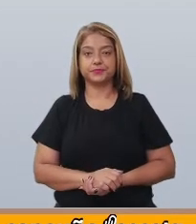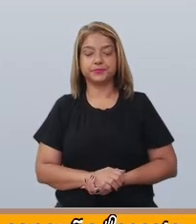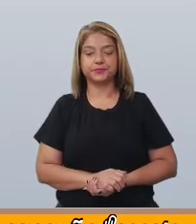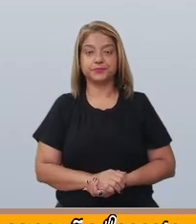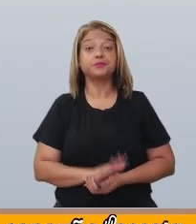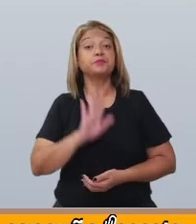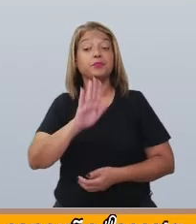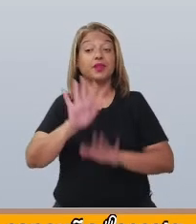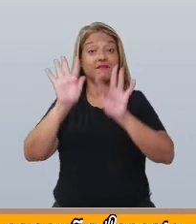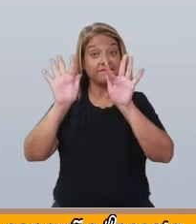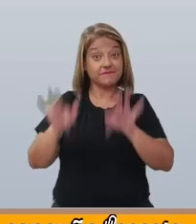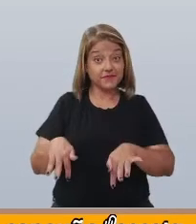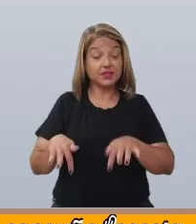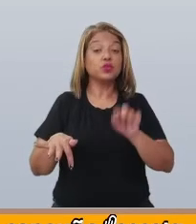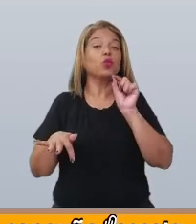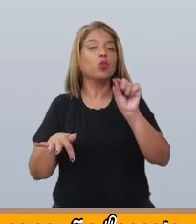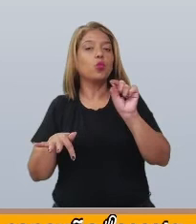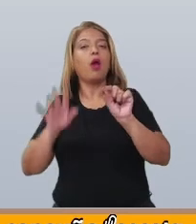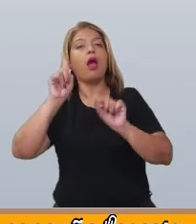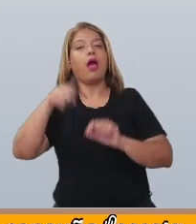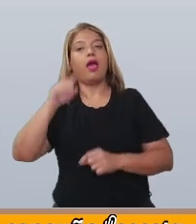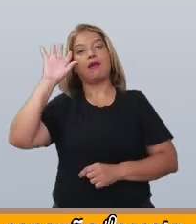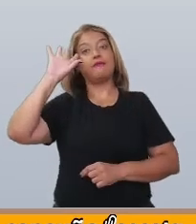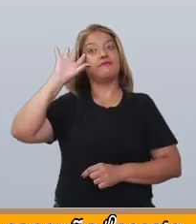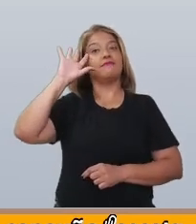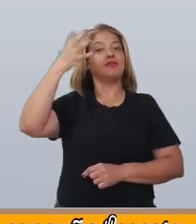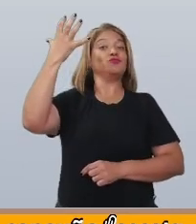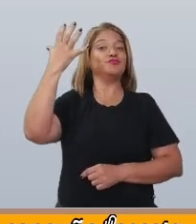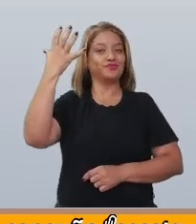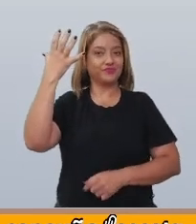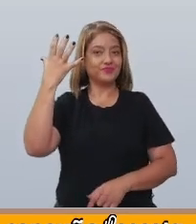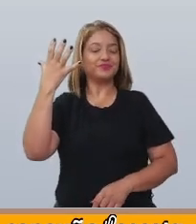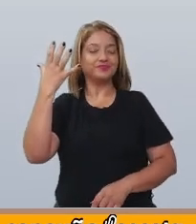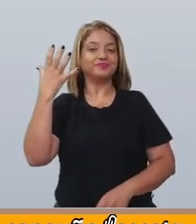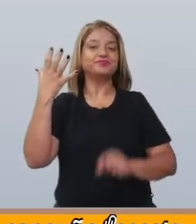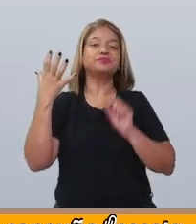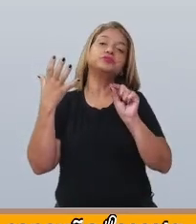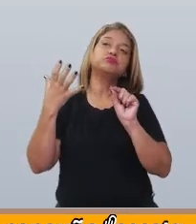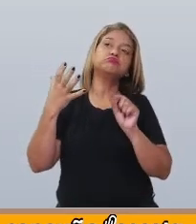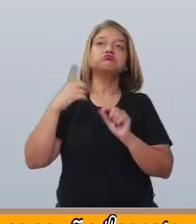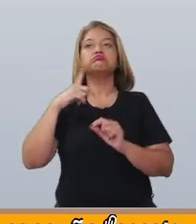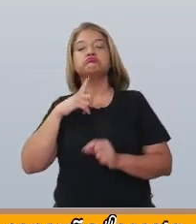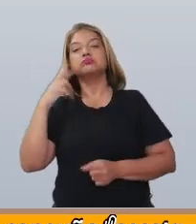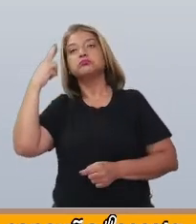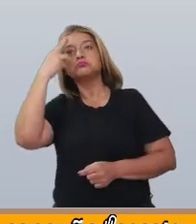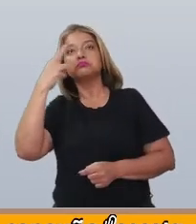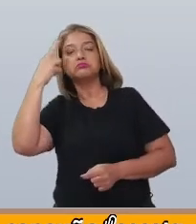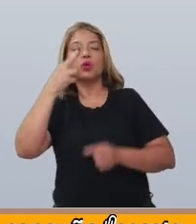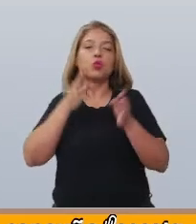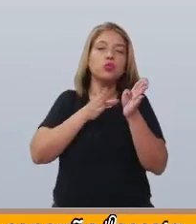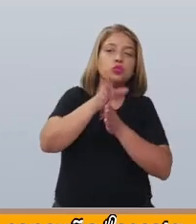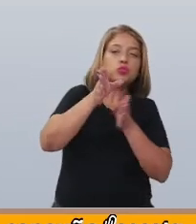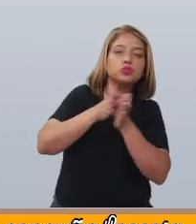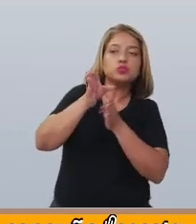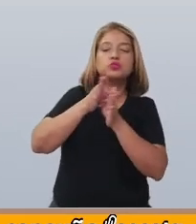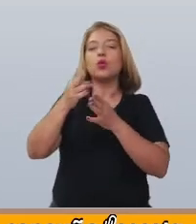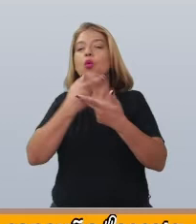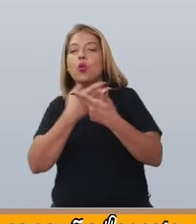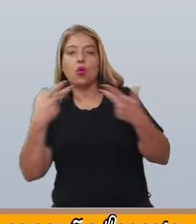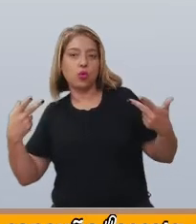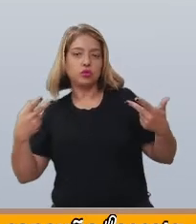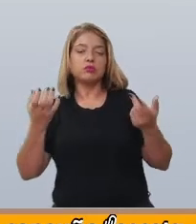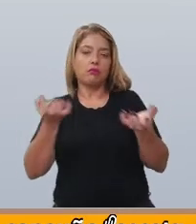E no fim, temos o desfecho, gerando a reflexão dos leitores sobre o